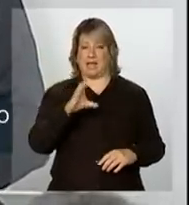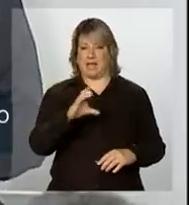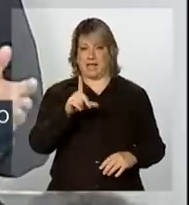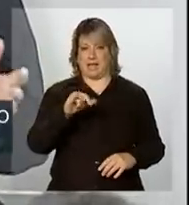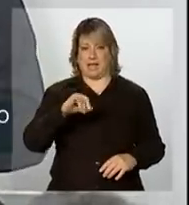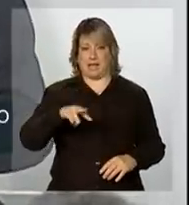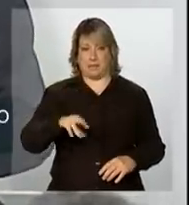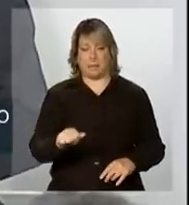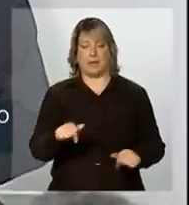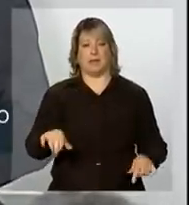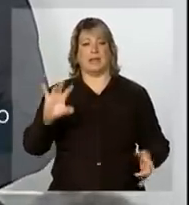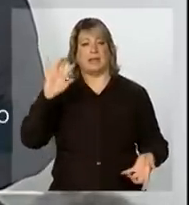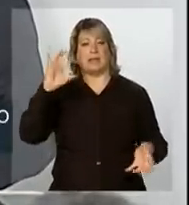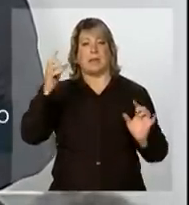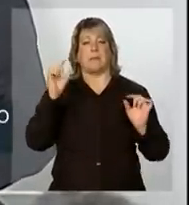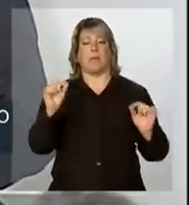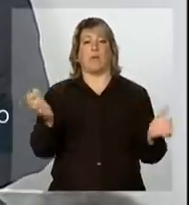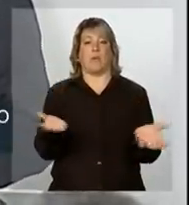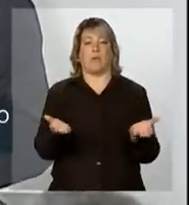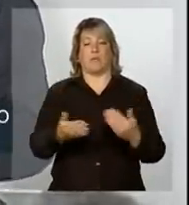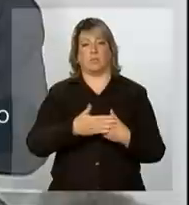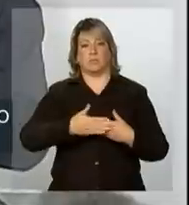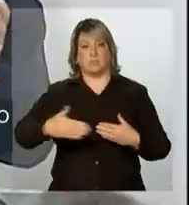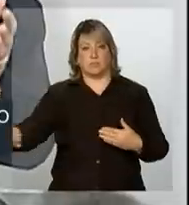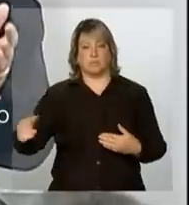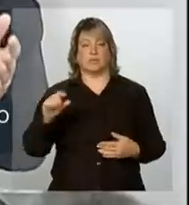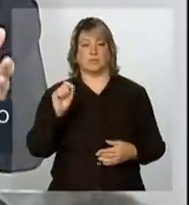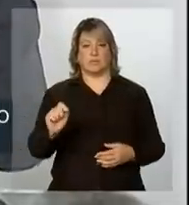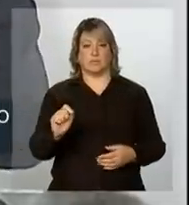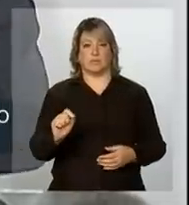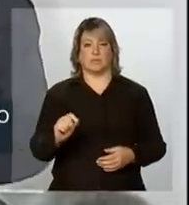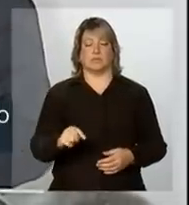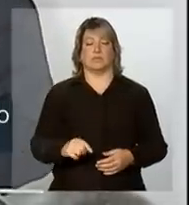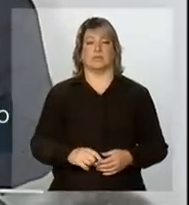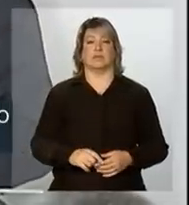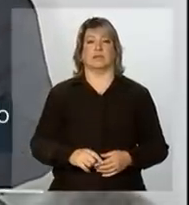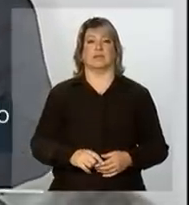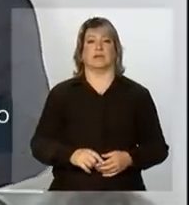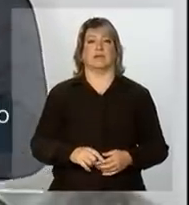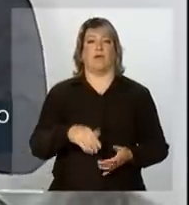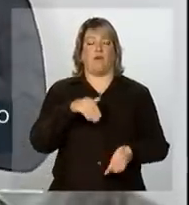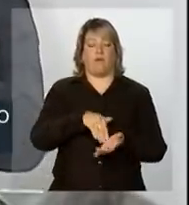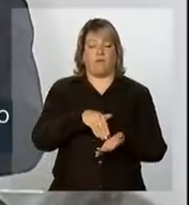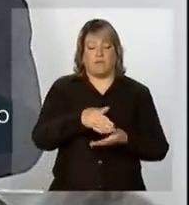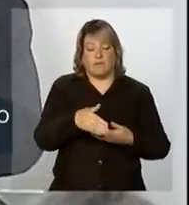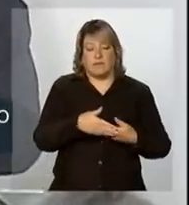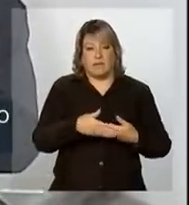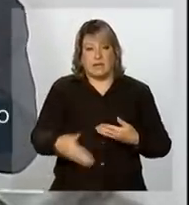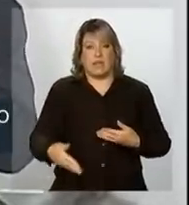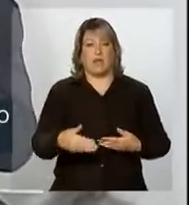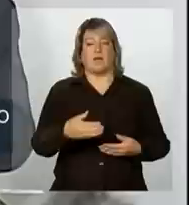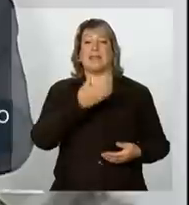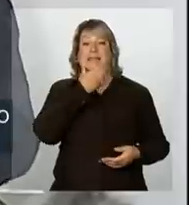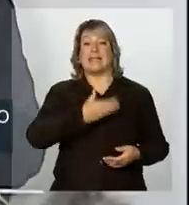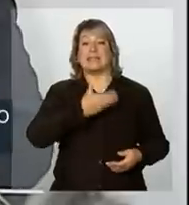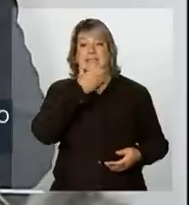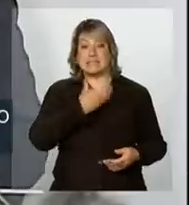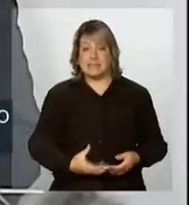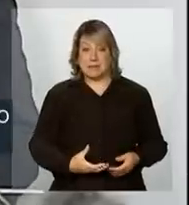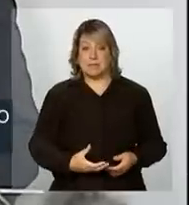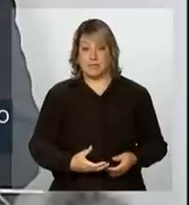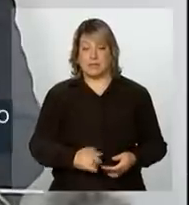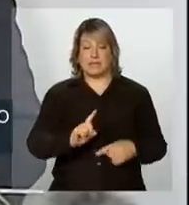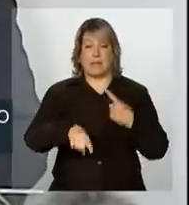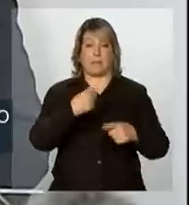gente estima que é o período mais crítico, que vai de segunda quinzena de dezembro até